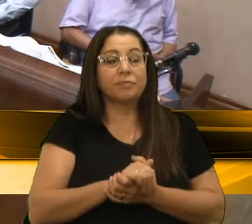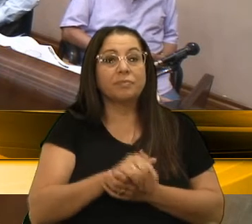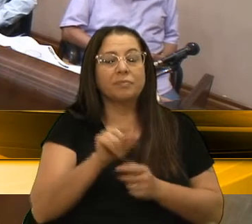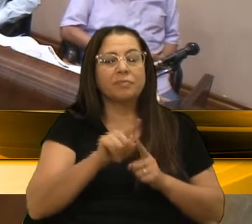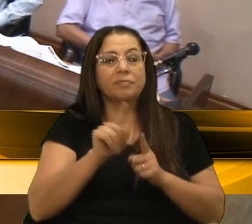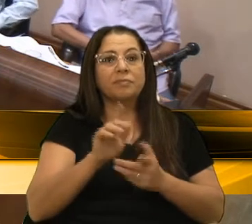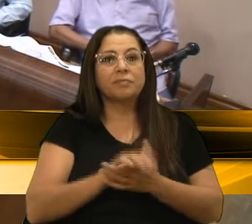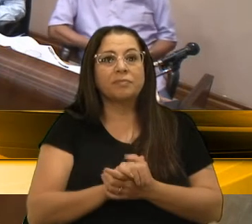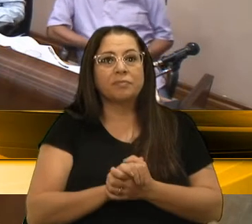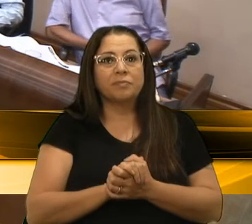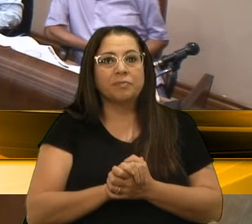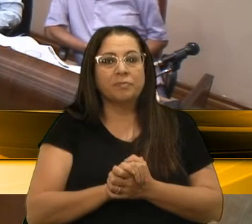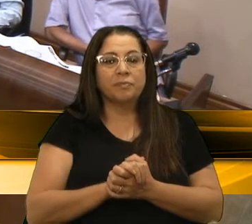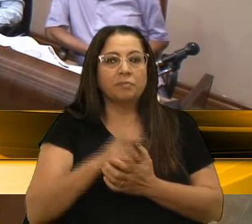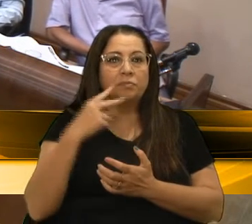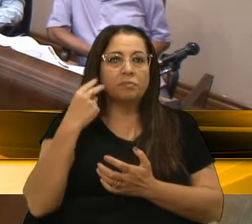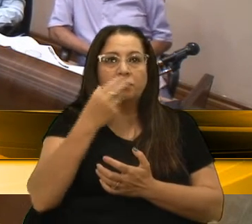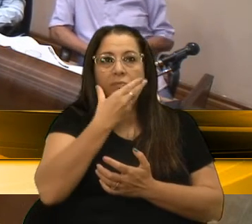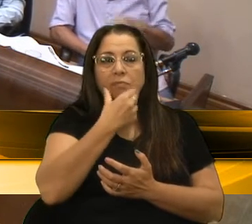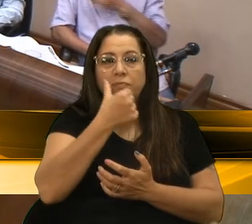Sras. Vereadoras, Srs. Vereadores,